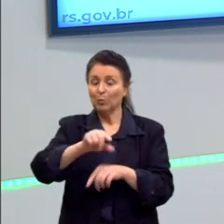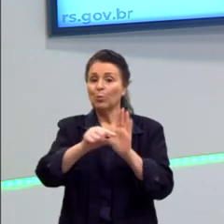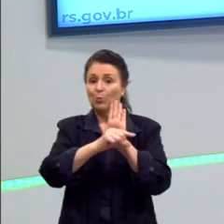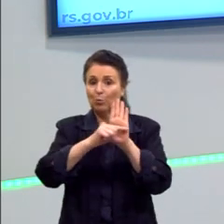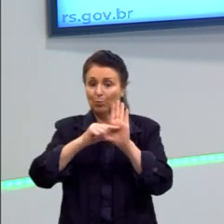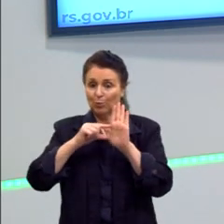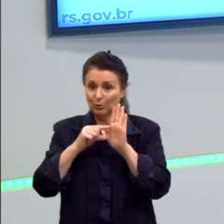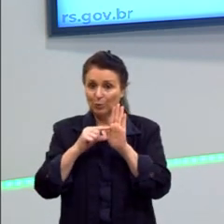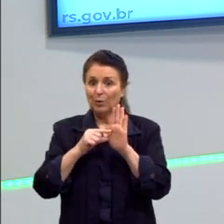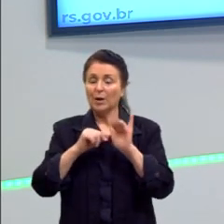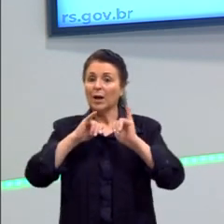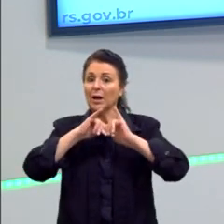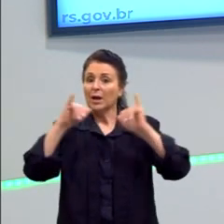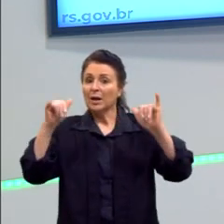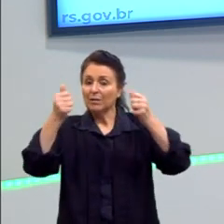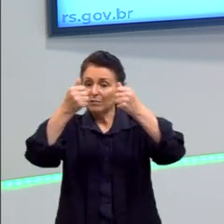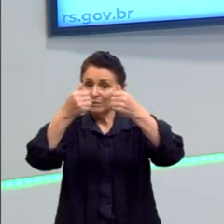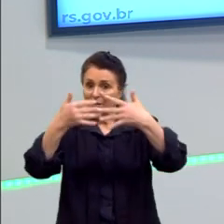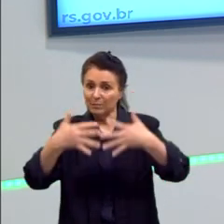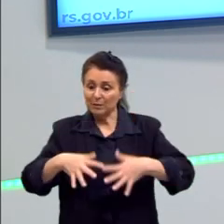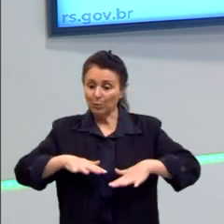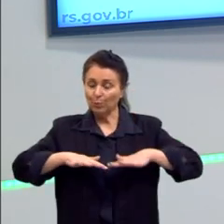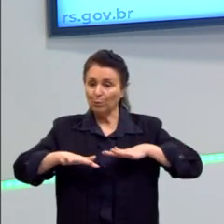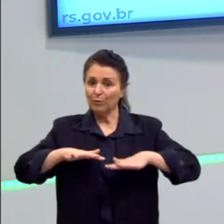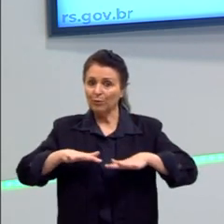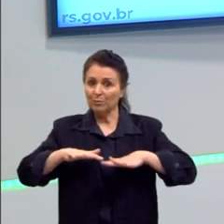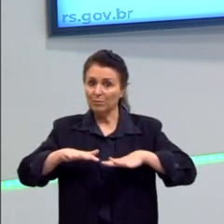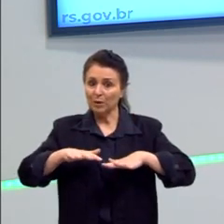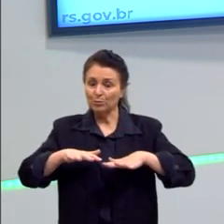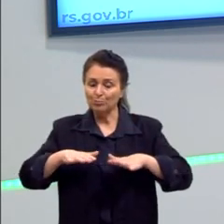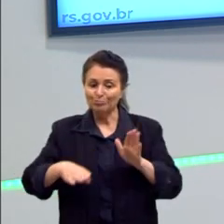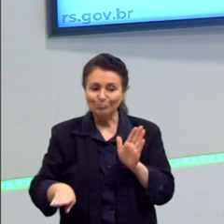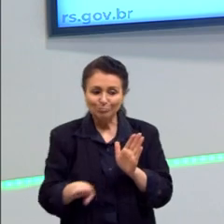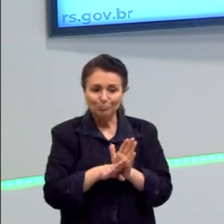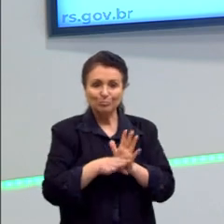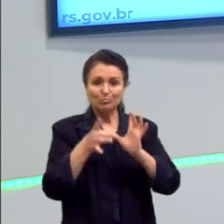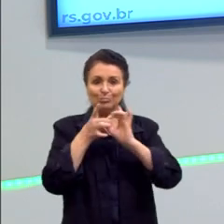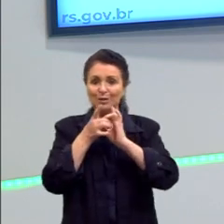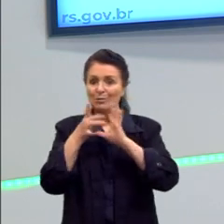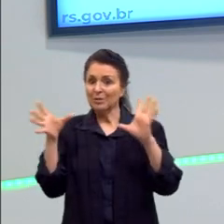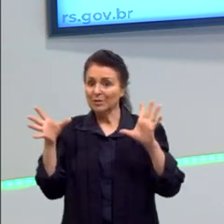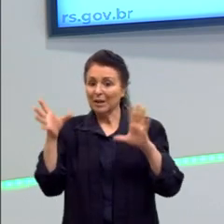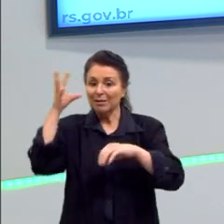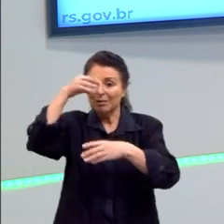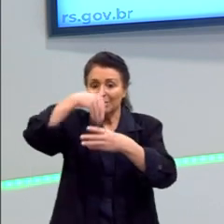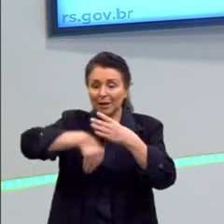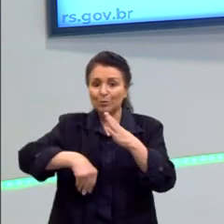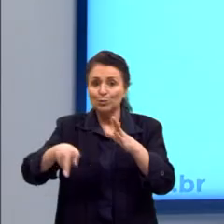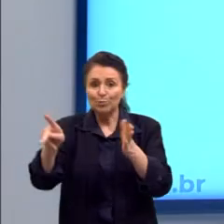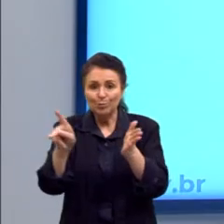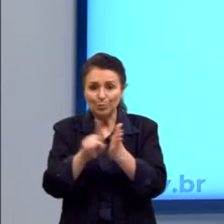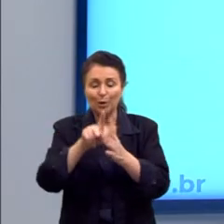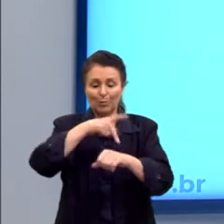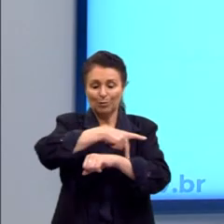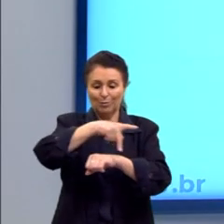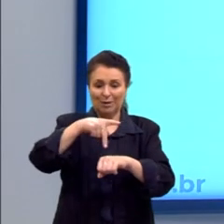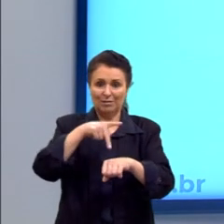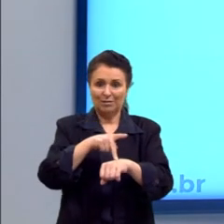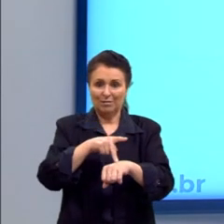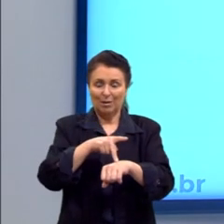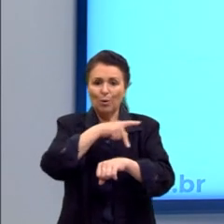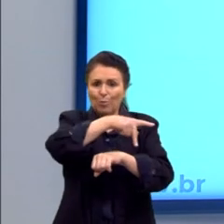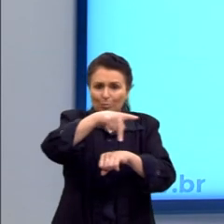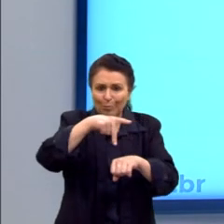movimentos que delimitam a democracia dos países. Os países sofrem,